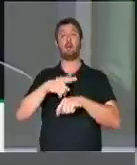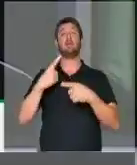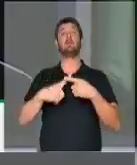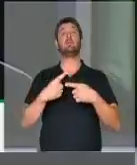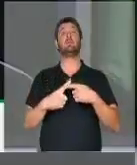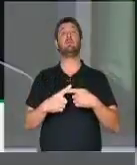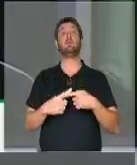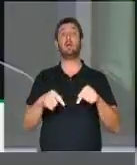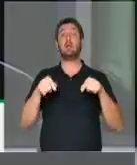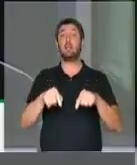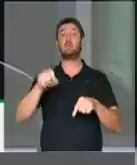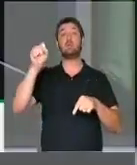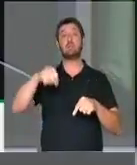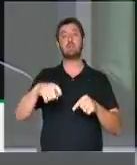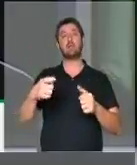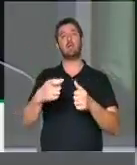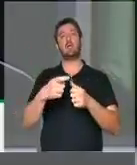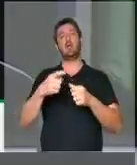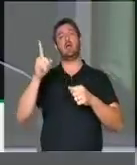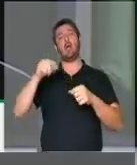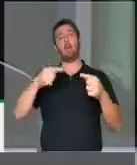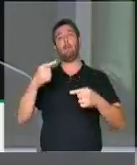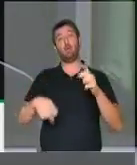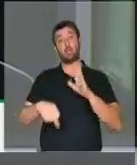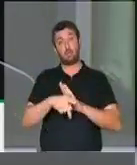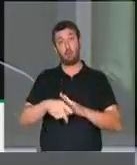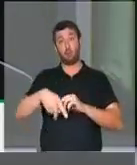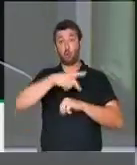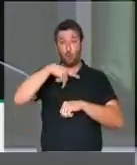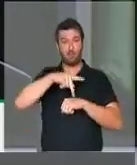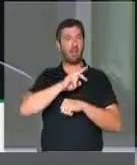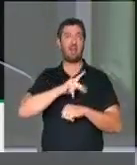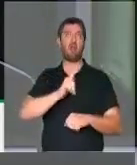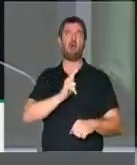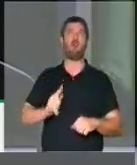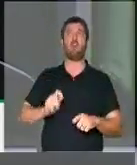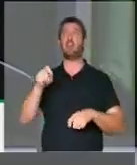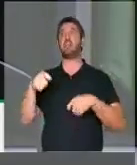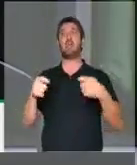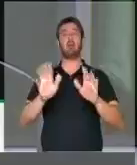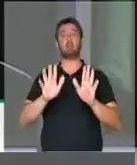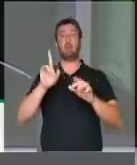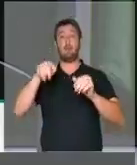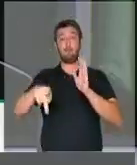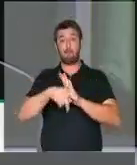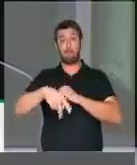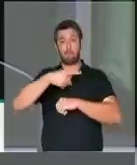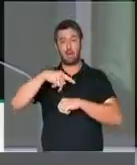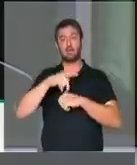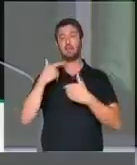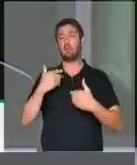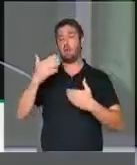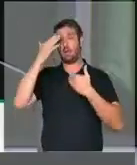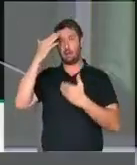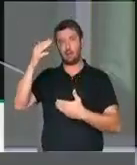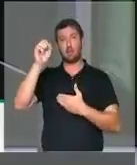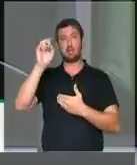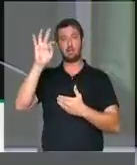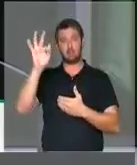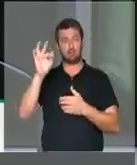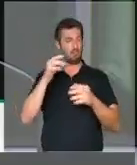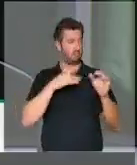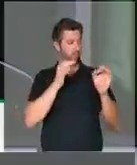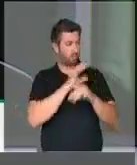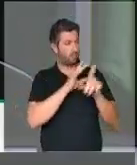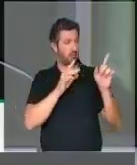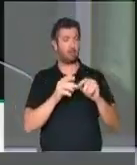porque esta deve ser uma política do Estado brasileiro. Tanto aqui nós queremos encarecer ao próprio STF, para concluir,